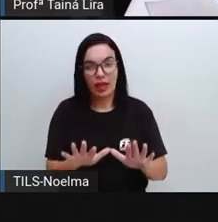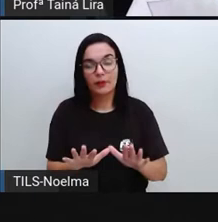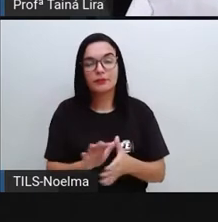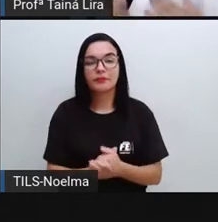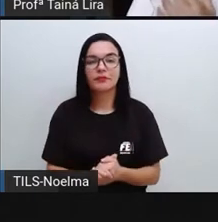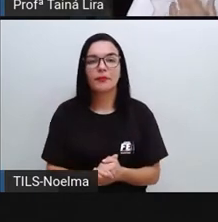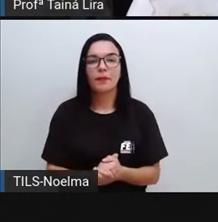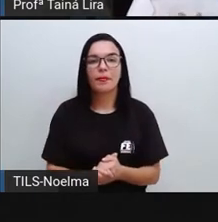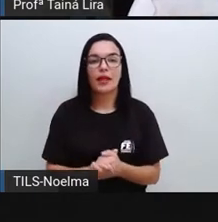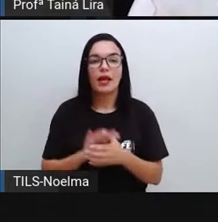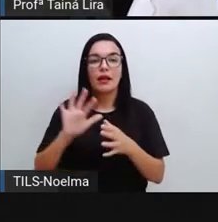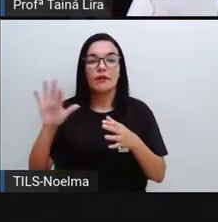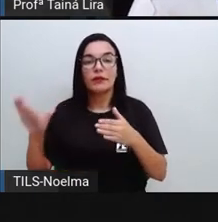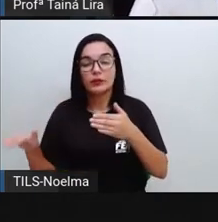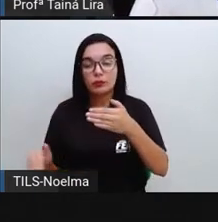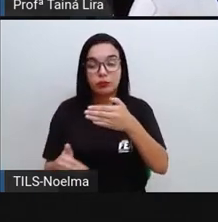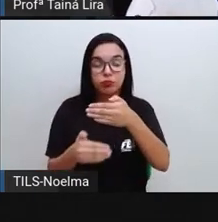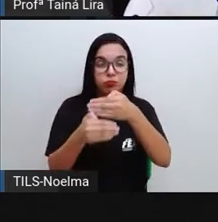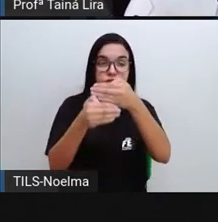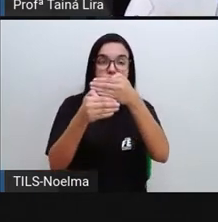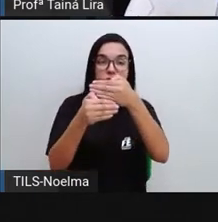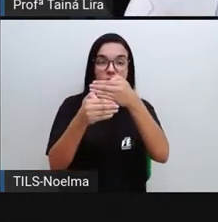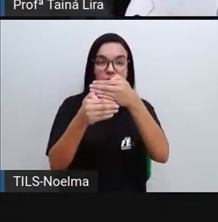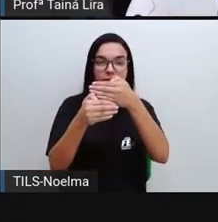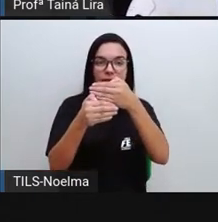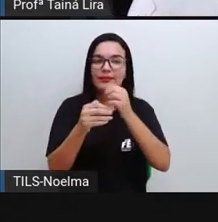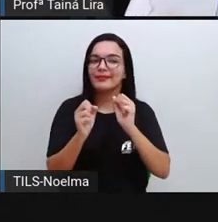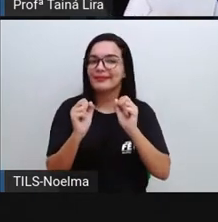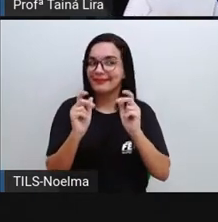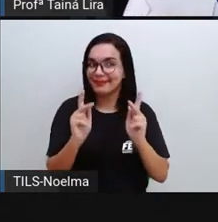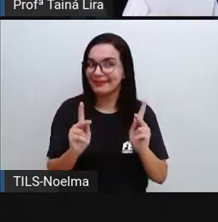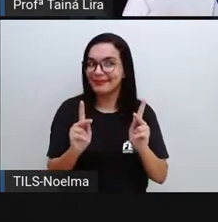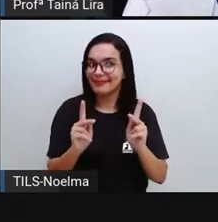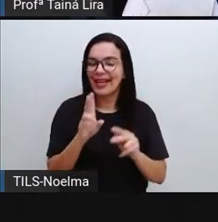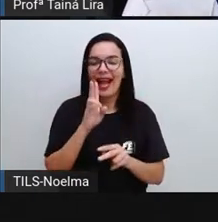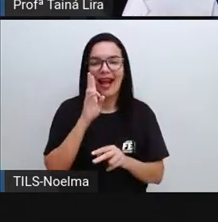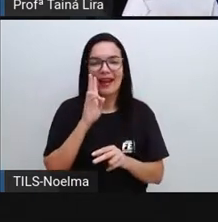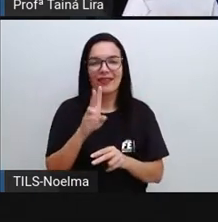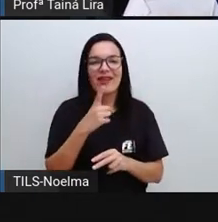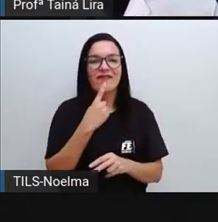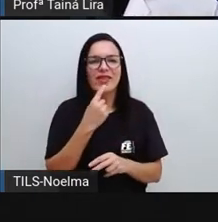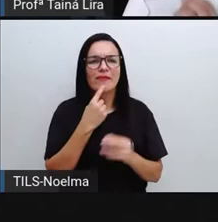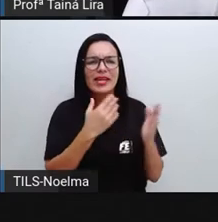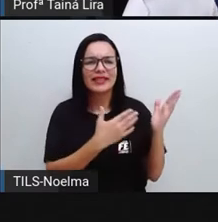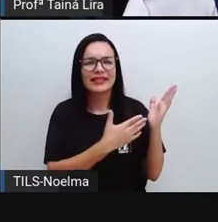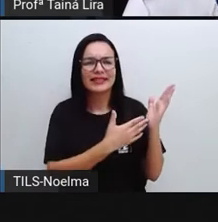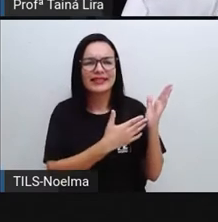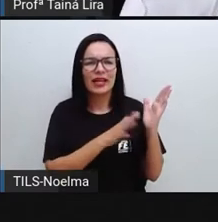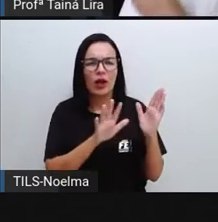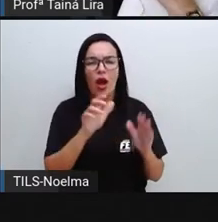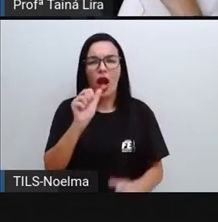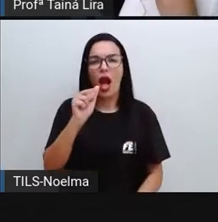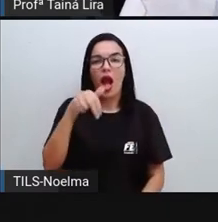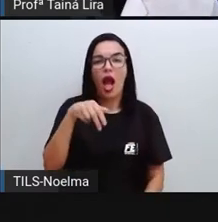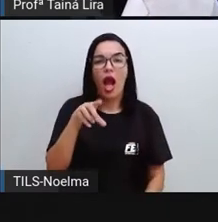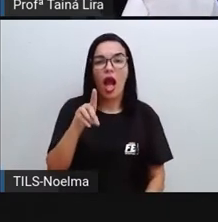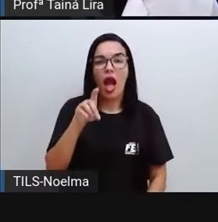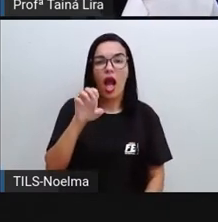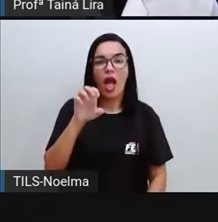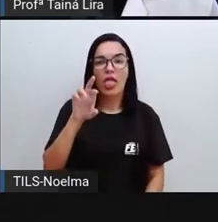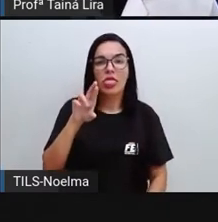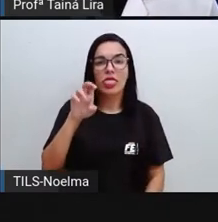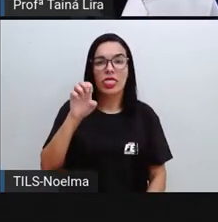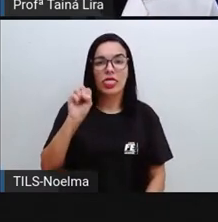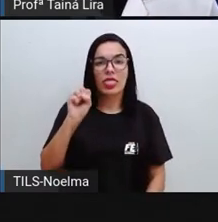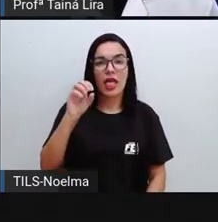vamos adicionar, juntar. Então, observem esse probleminha aqui em vermelho. Olha o que a Pró trouxe como exemplo para